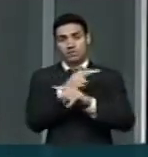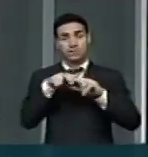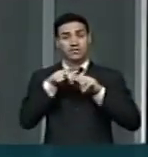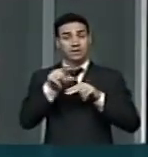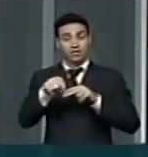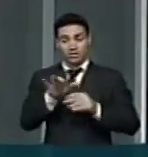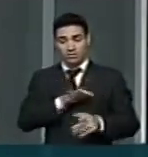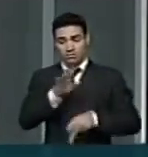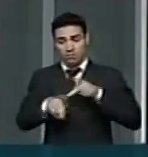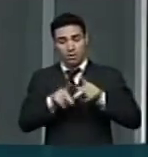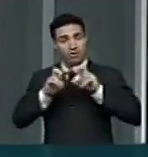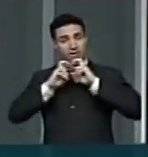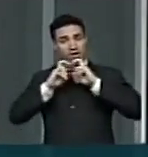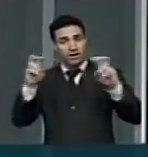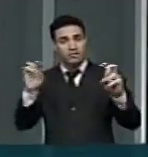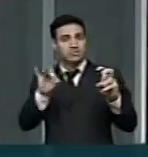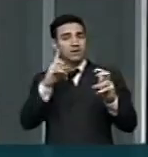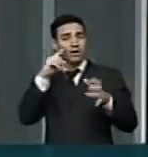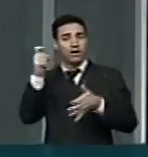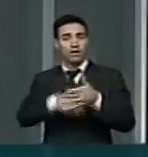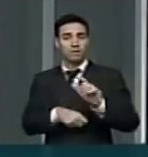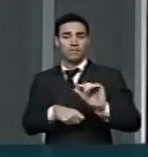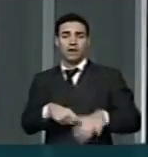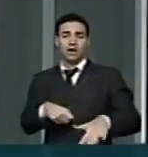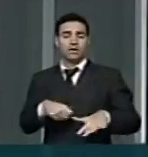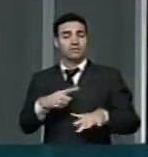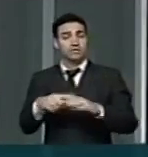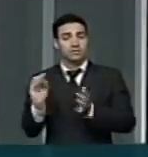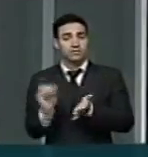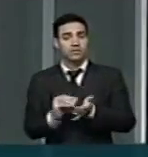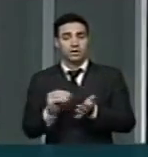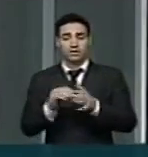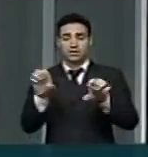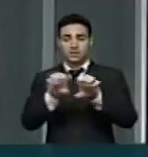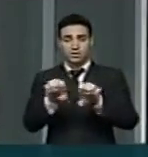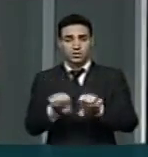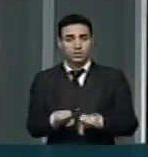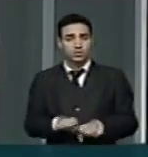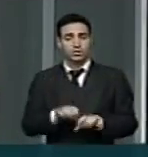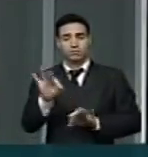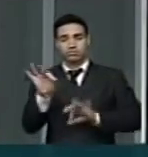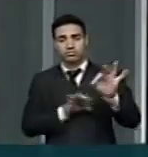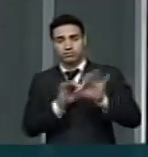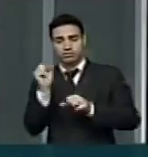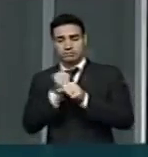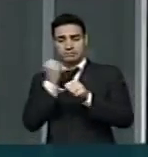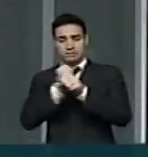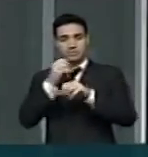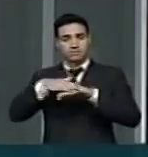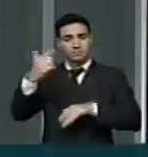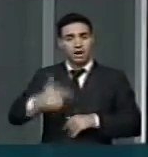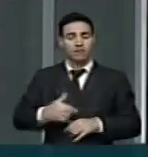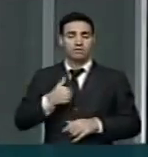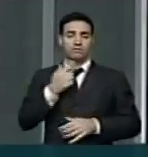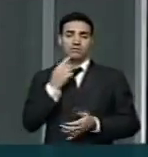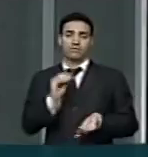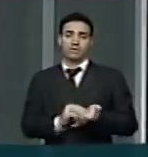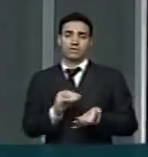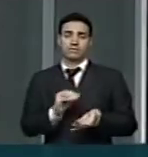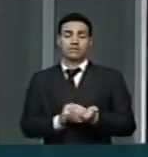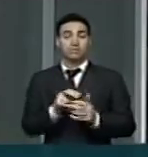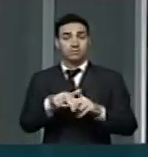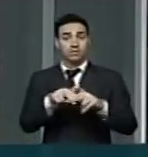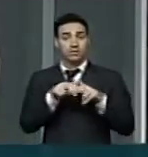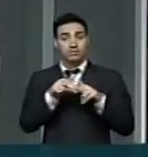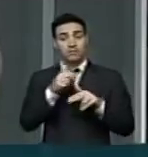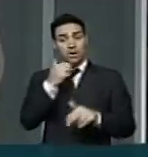tarifa, é também falta de investimentos em infraestrutura que a infraestrutura que melhora efetivamente a qualidade do transporte